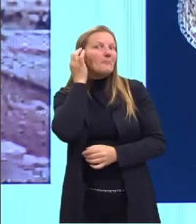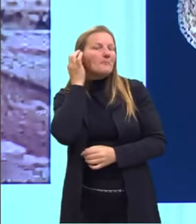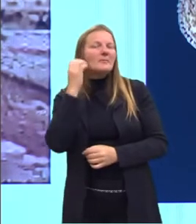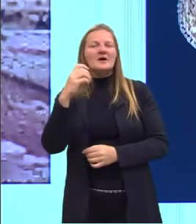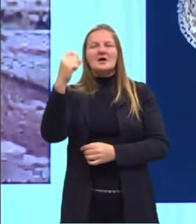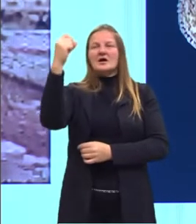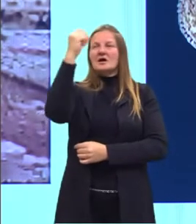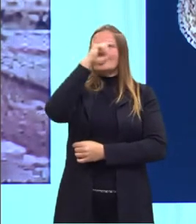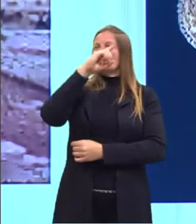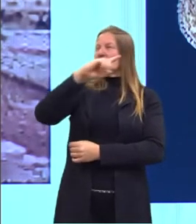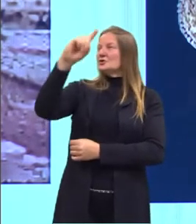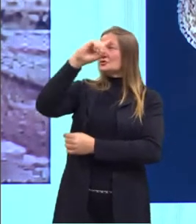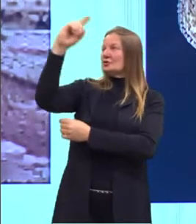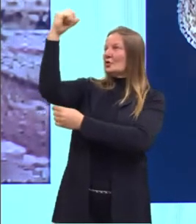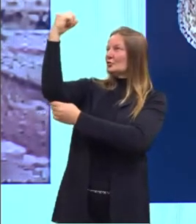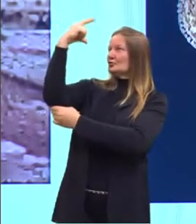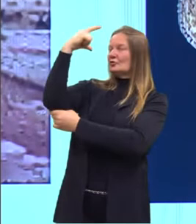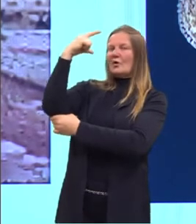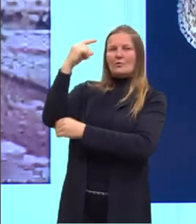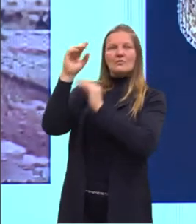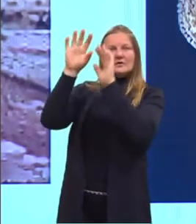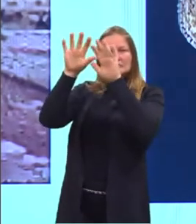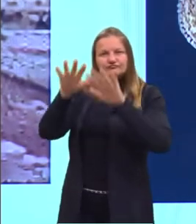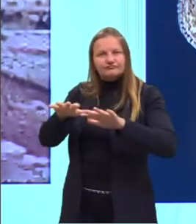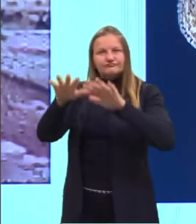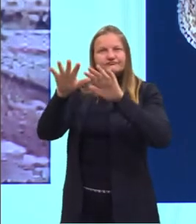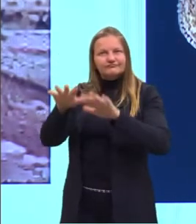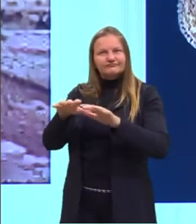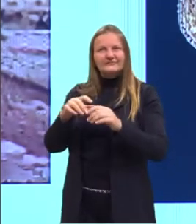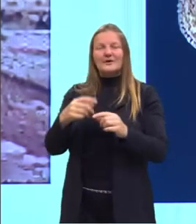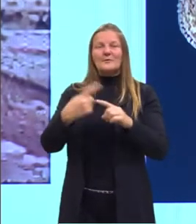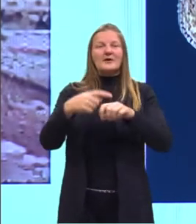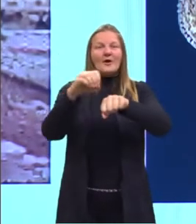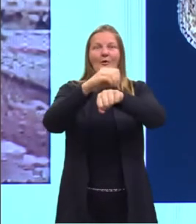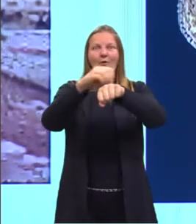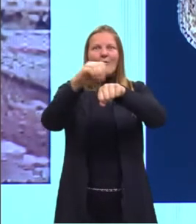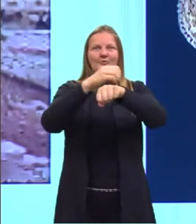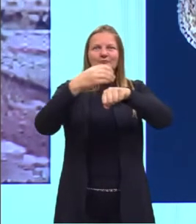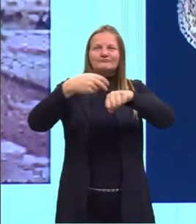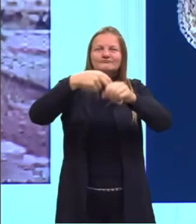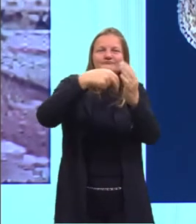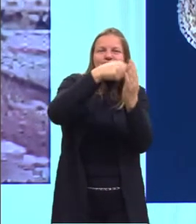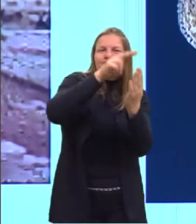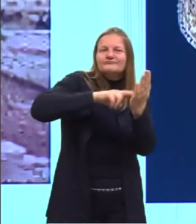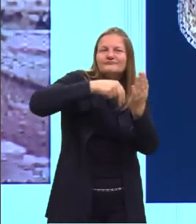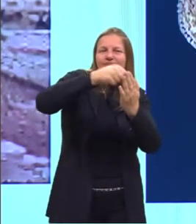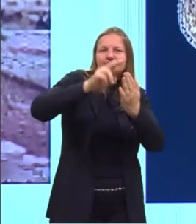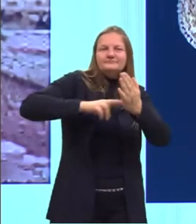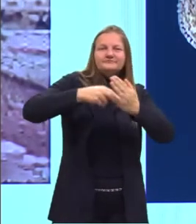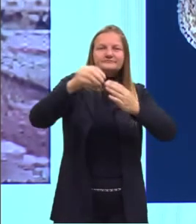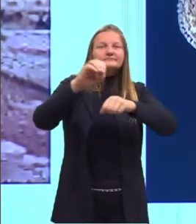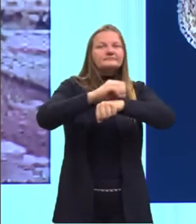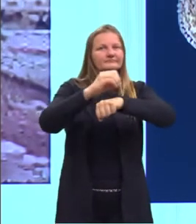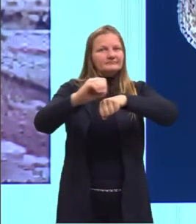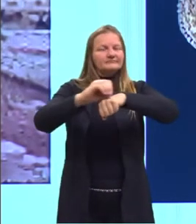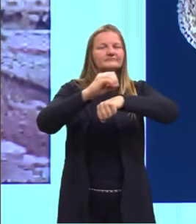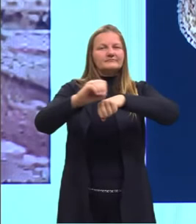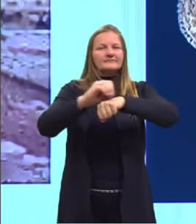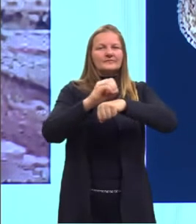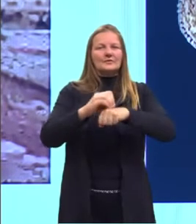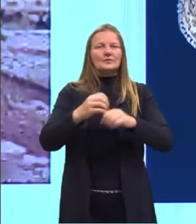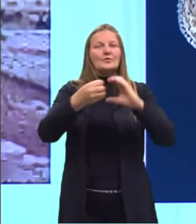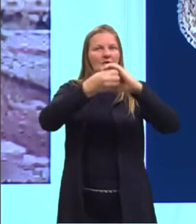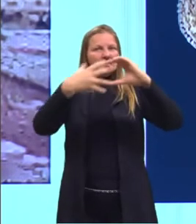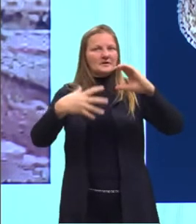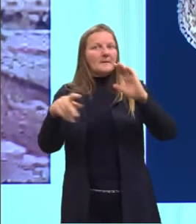Sol. A gente pode perceber que ela é banhada a ouro, porque essa também, gente, era uma característica muito importante dessa civilização.